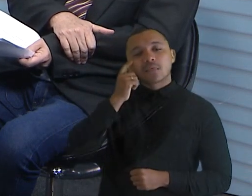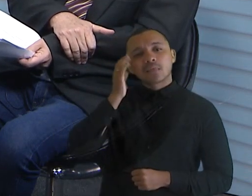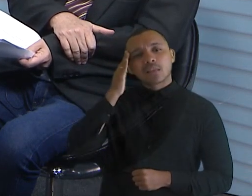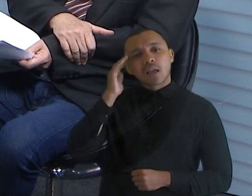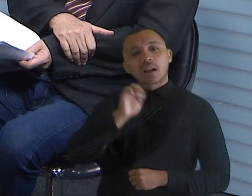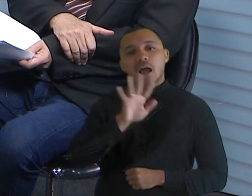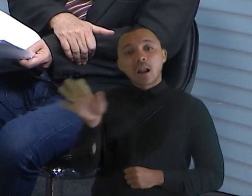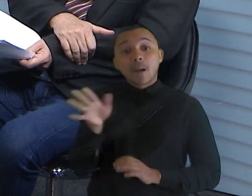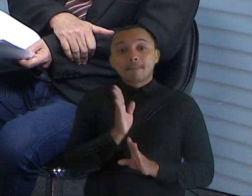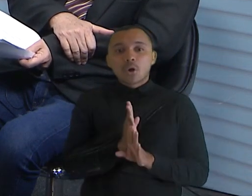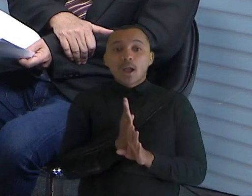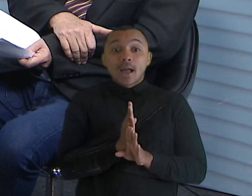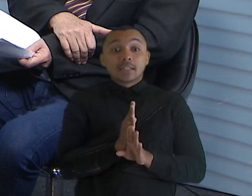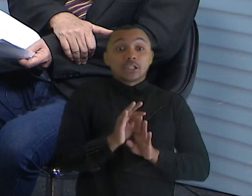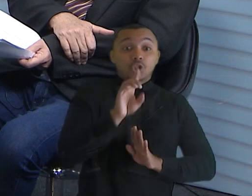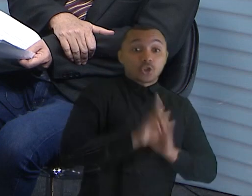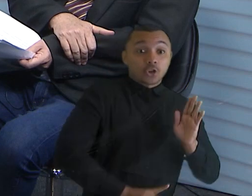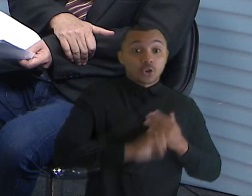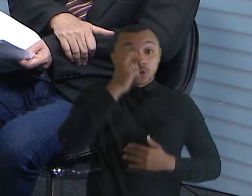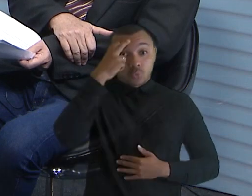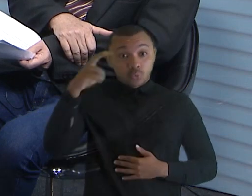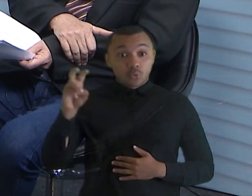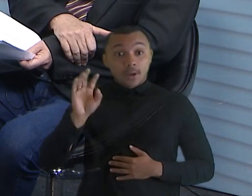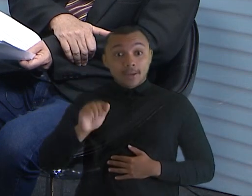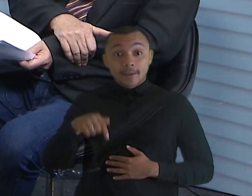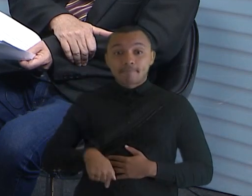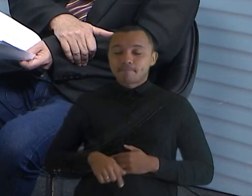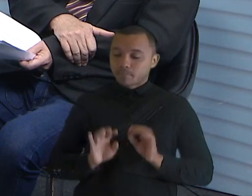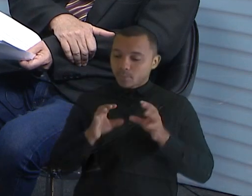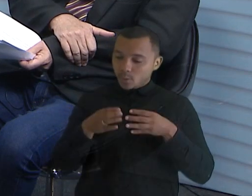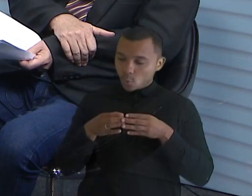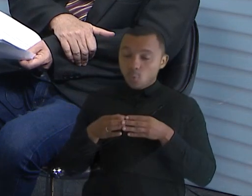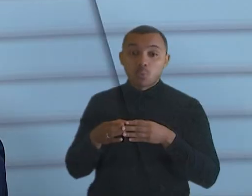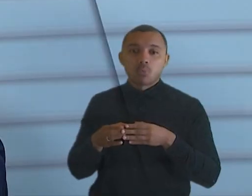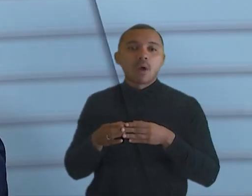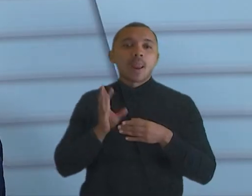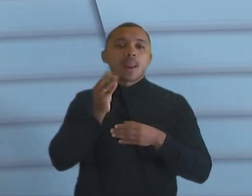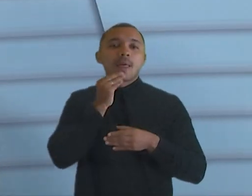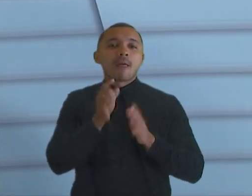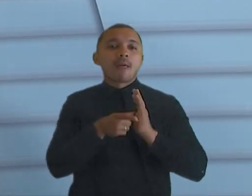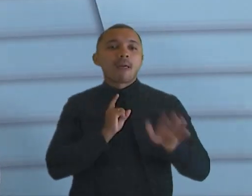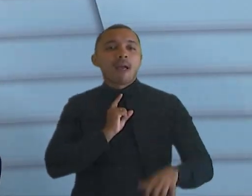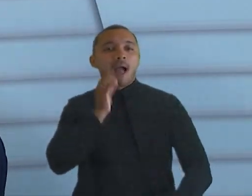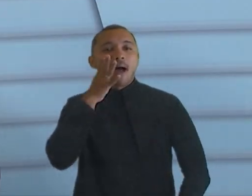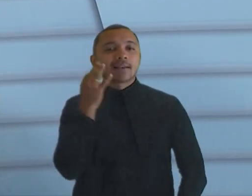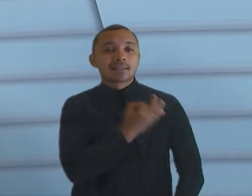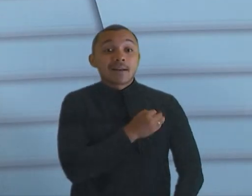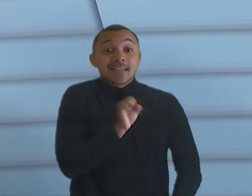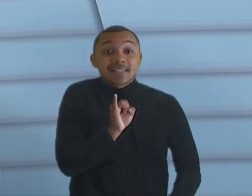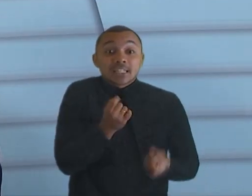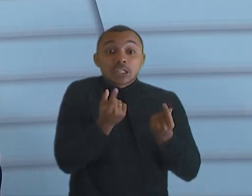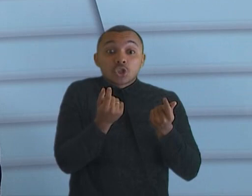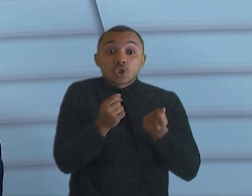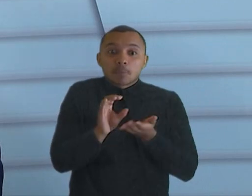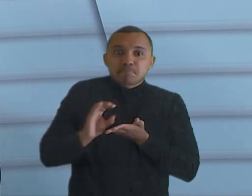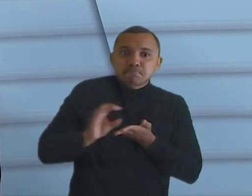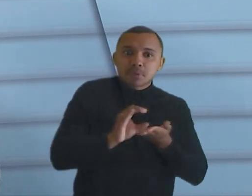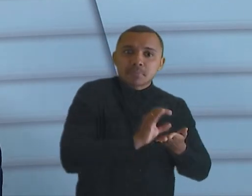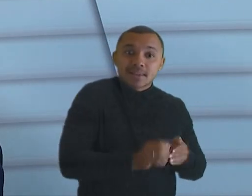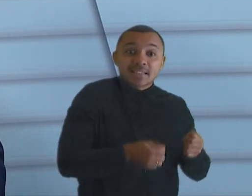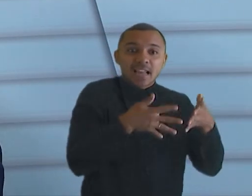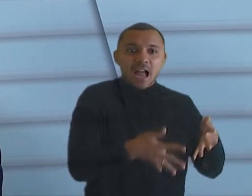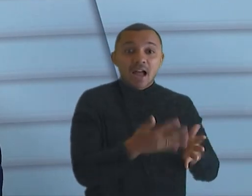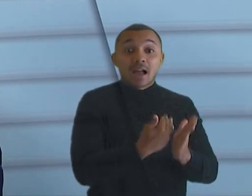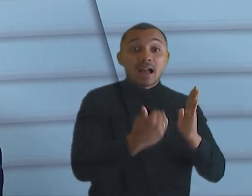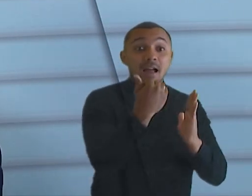o carnaval, porque é um direito à cultura. Agora, que o tribunal tem que olhar e vai olhar com rigor é se o gasto ali foi feito de forma